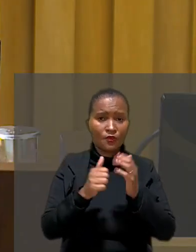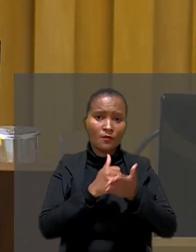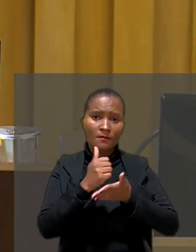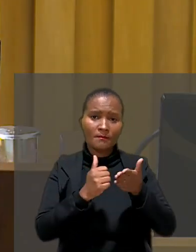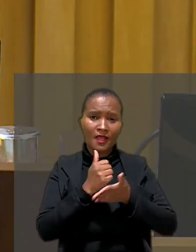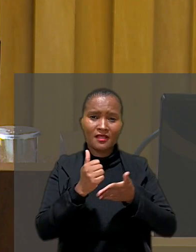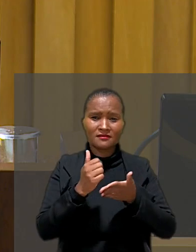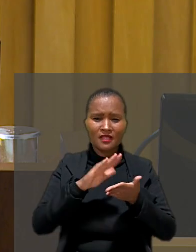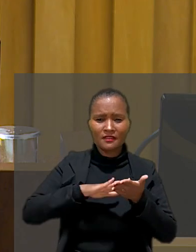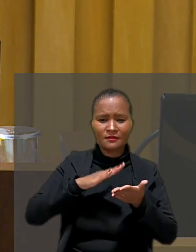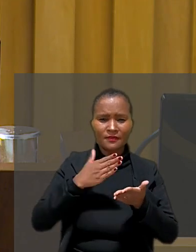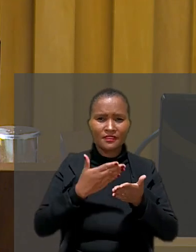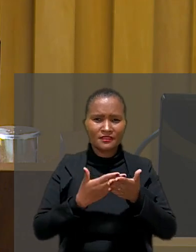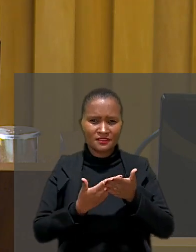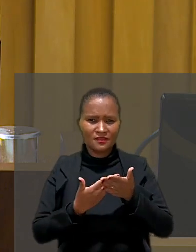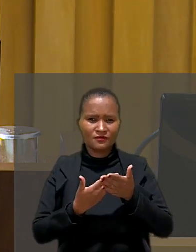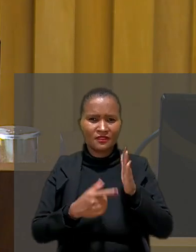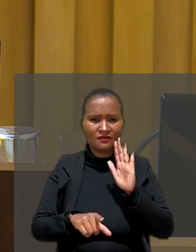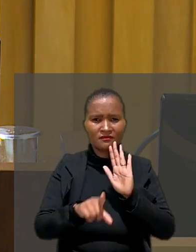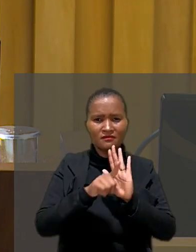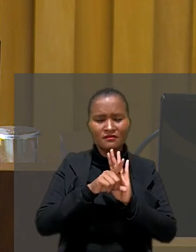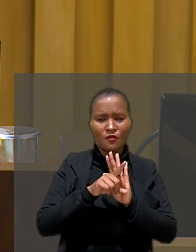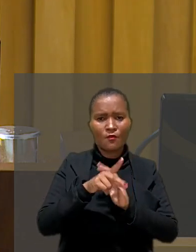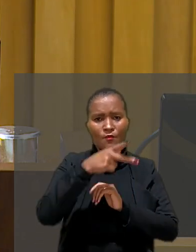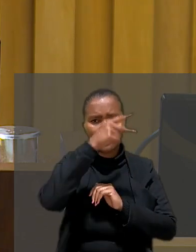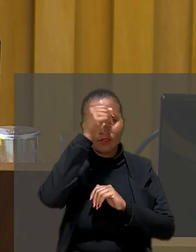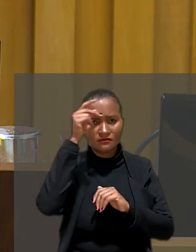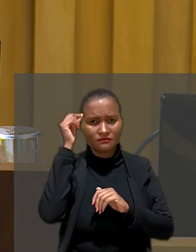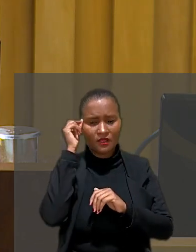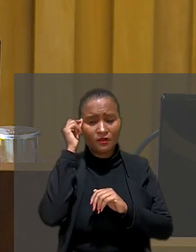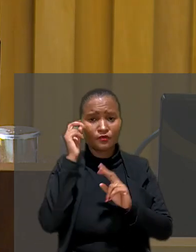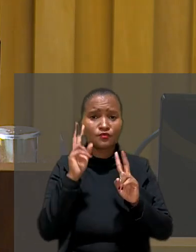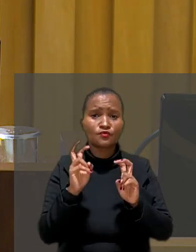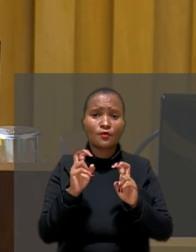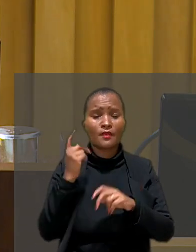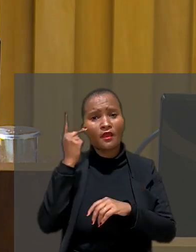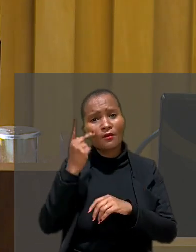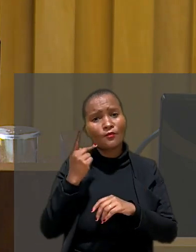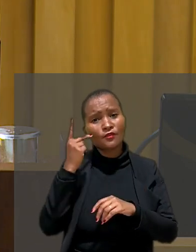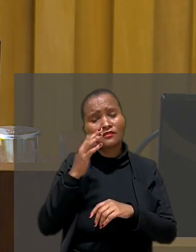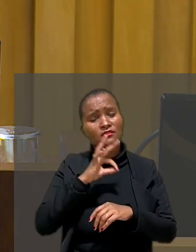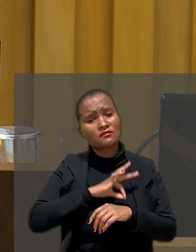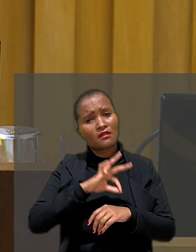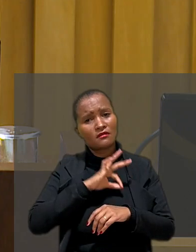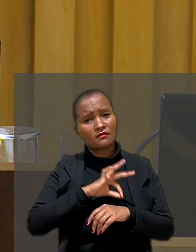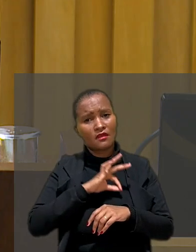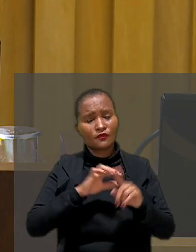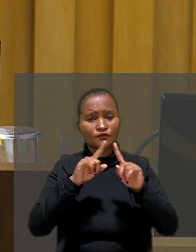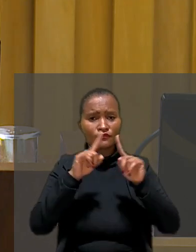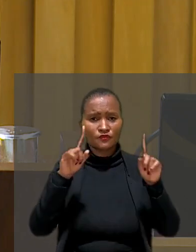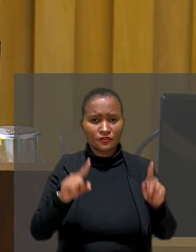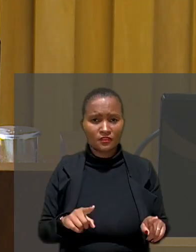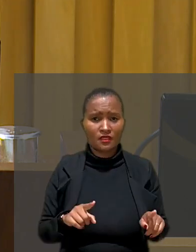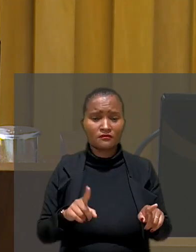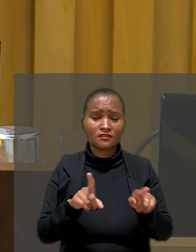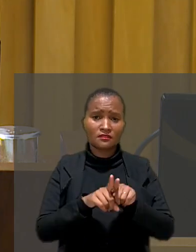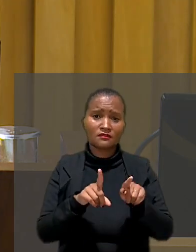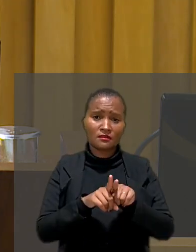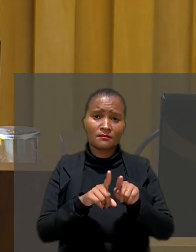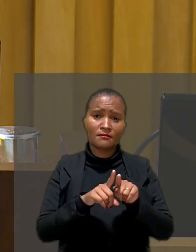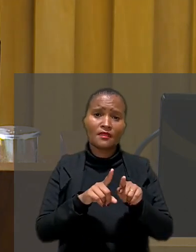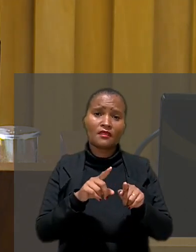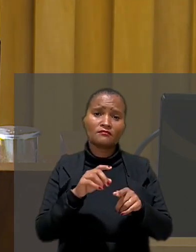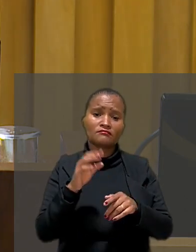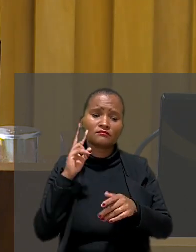Regional do Trabalho com base na interpretação razoável da legislação municipal em relação à política salarial dos servidores e,